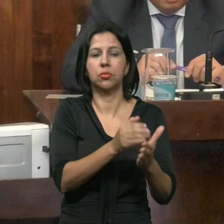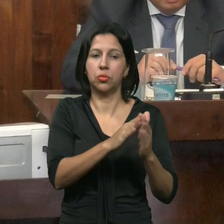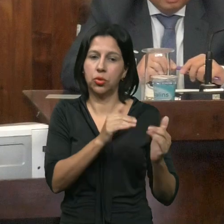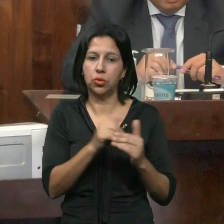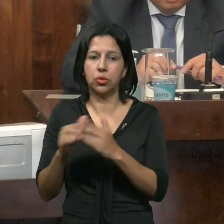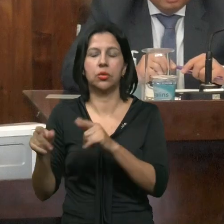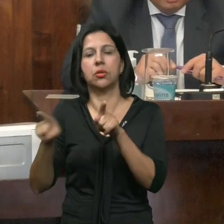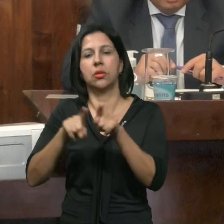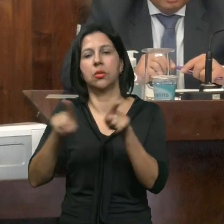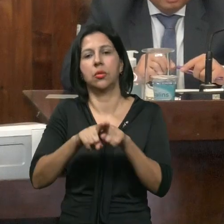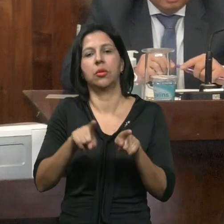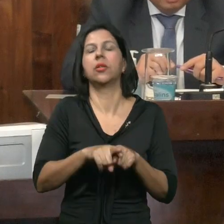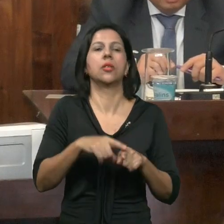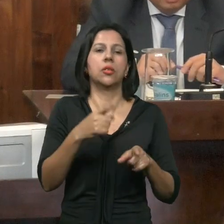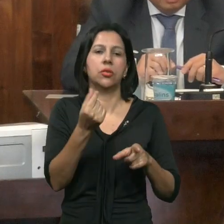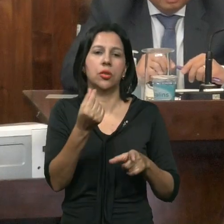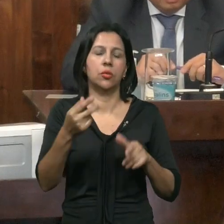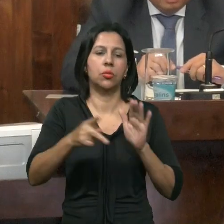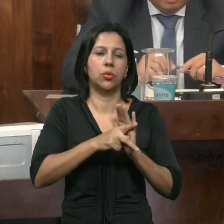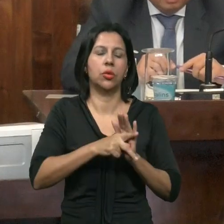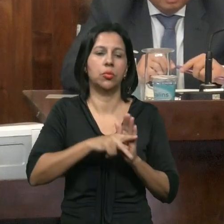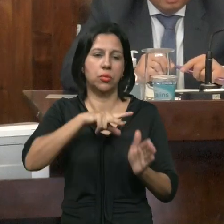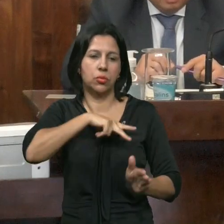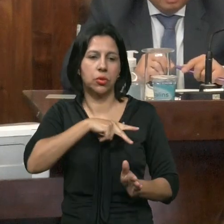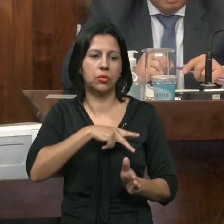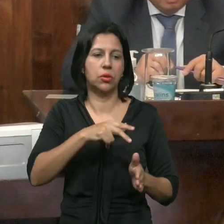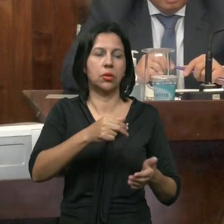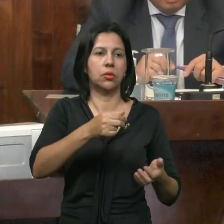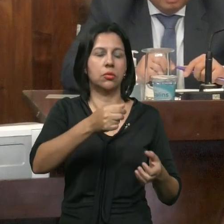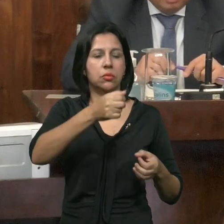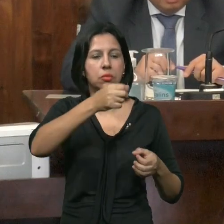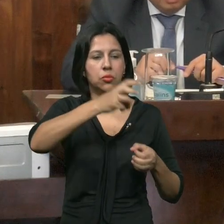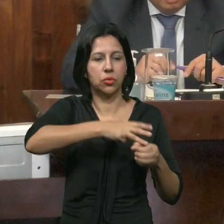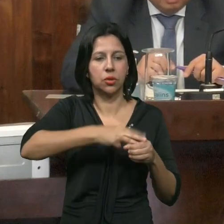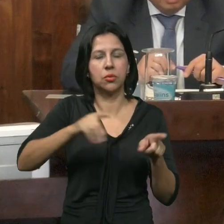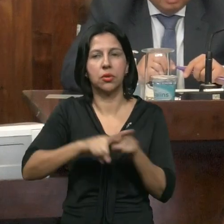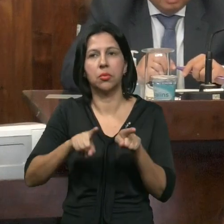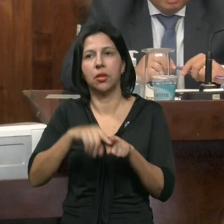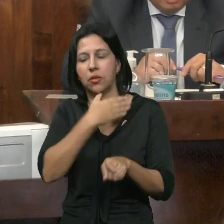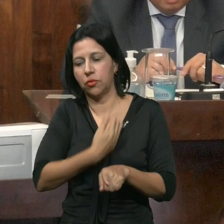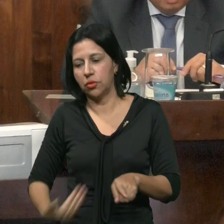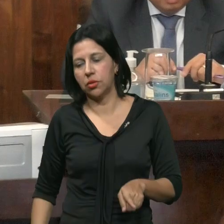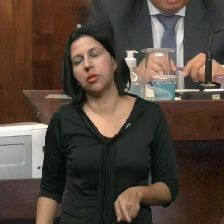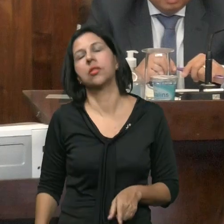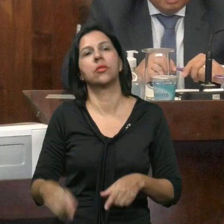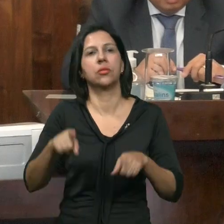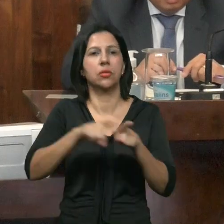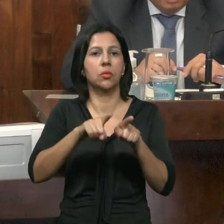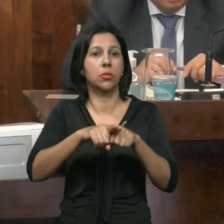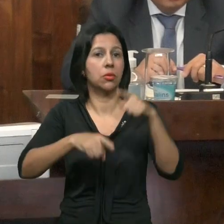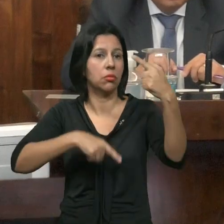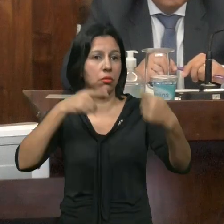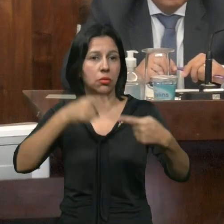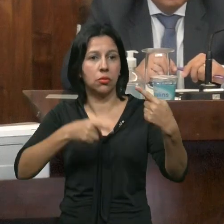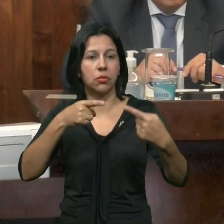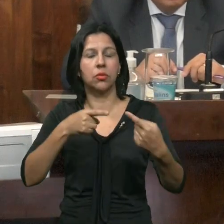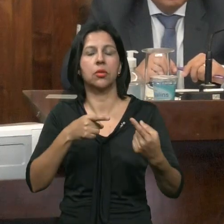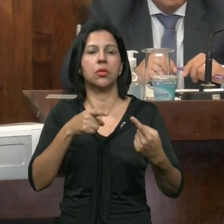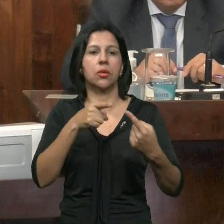Suplementar No Orçamento Vigente Do Município Com Recurso Estadual E Federal Destinado A Execução De Ações